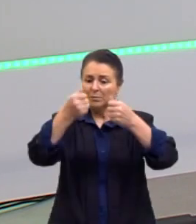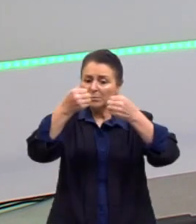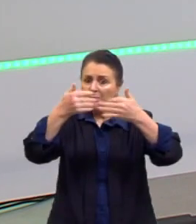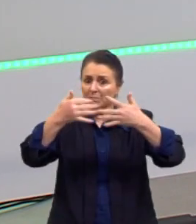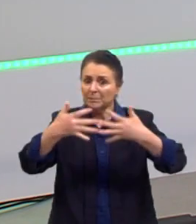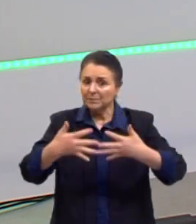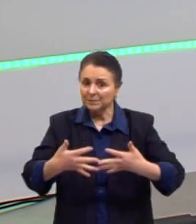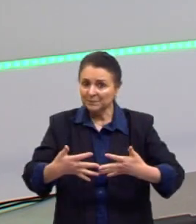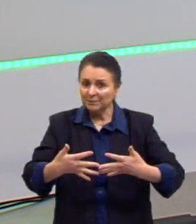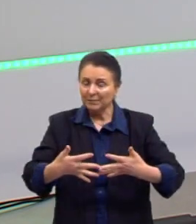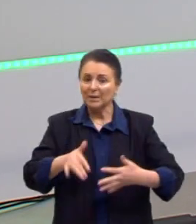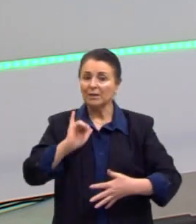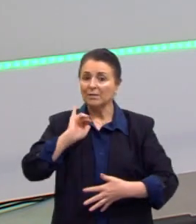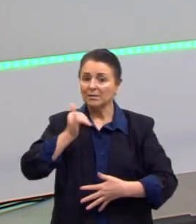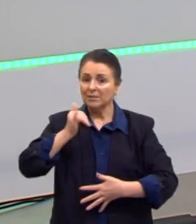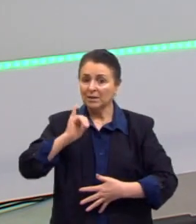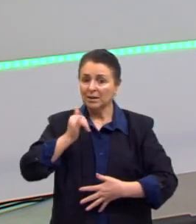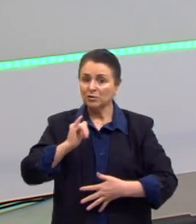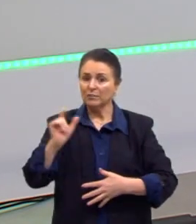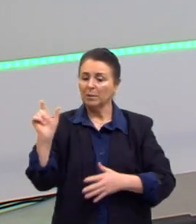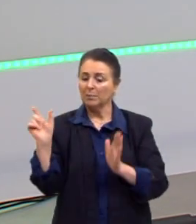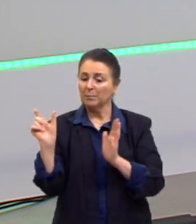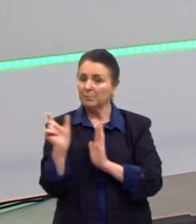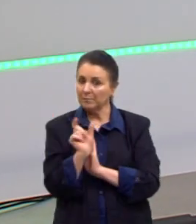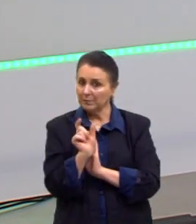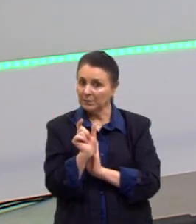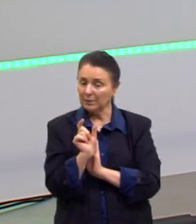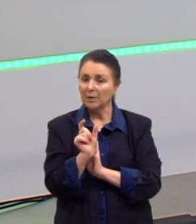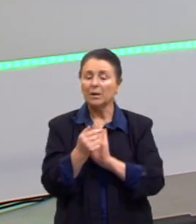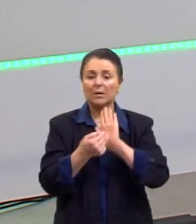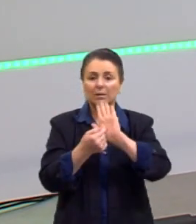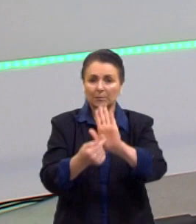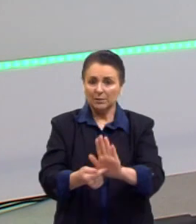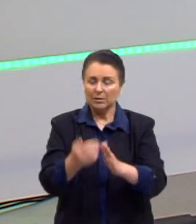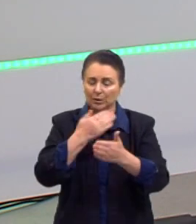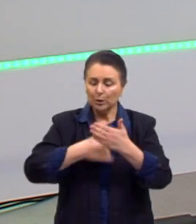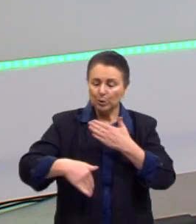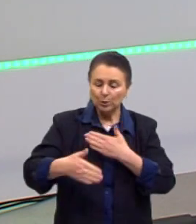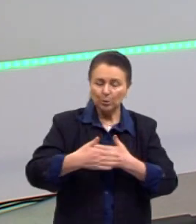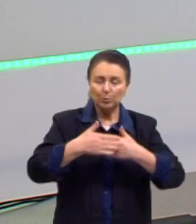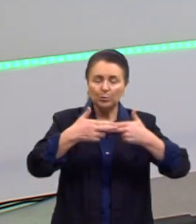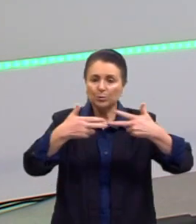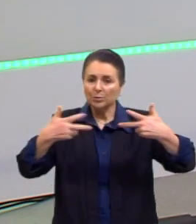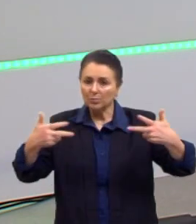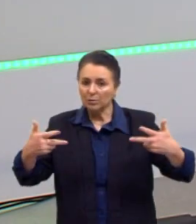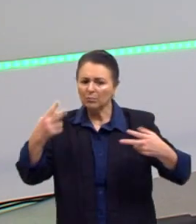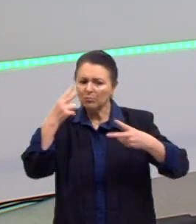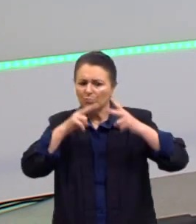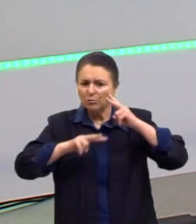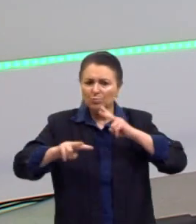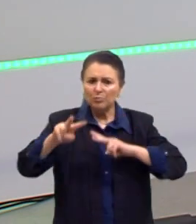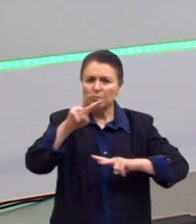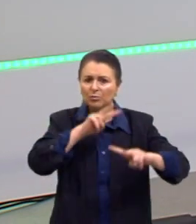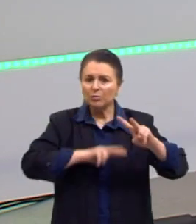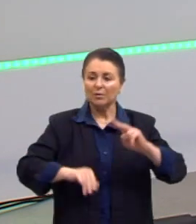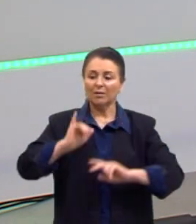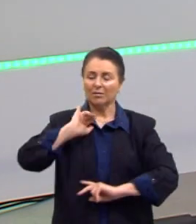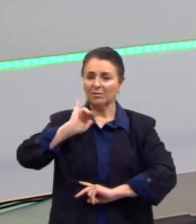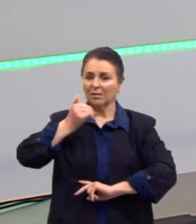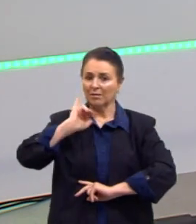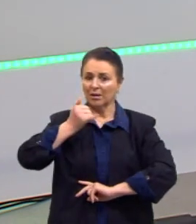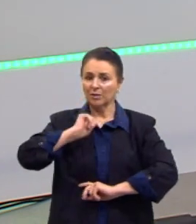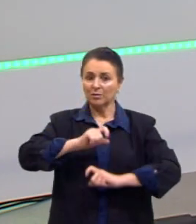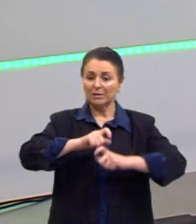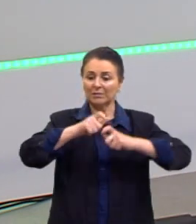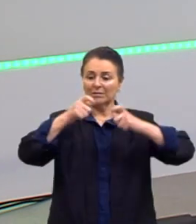apesar de ser uma narrativa muito curta, ela vai apresentar todos os elementos que a gente vê nas narrativas mais